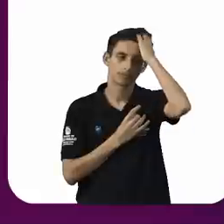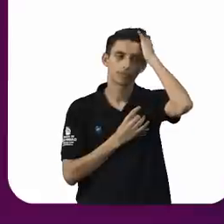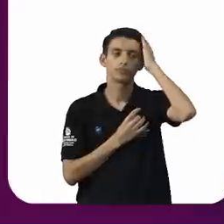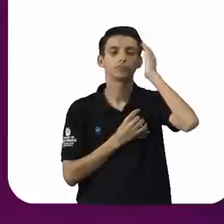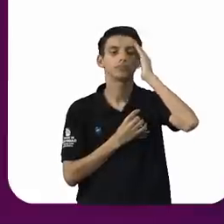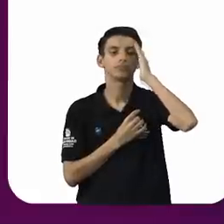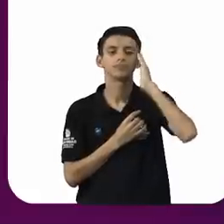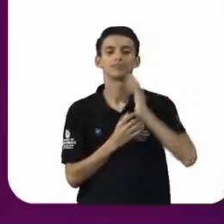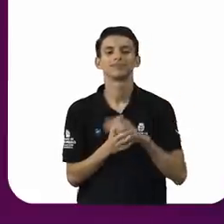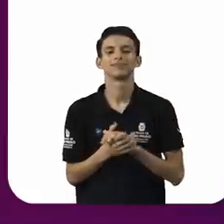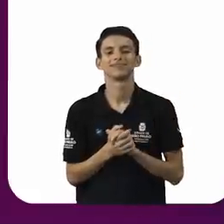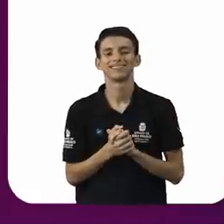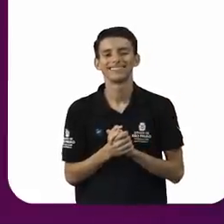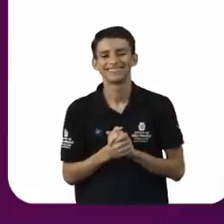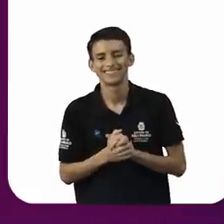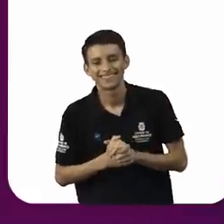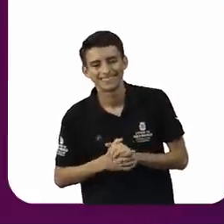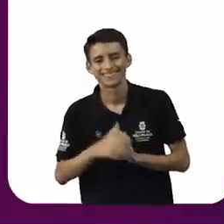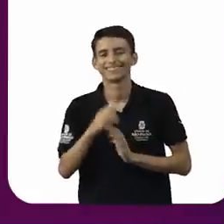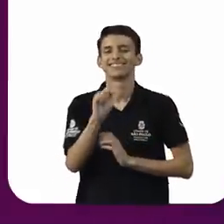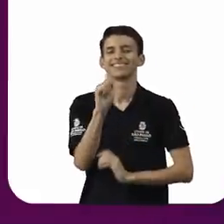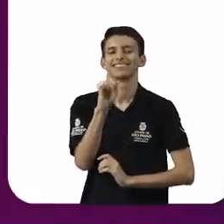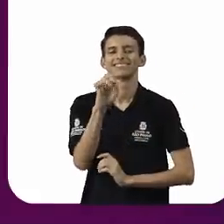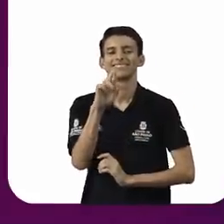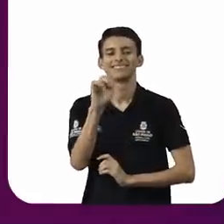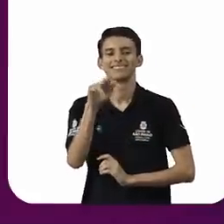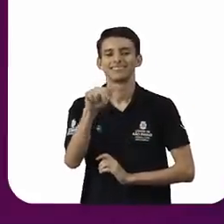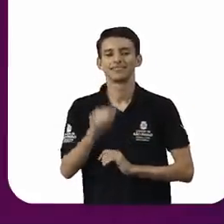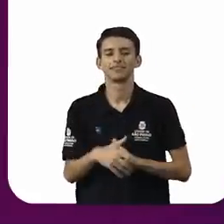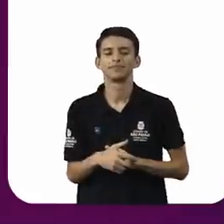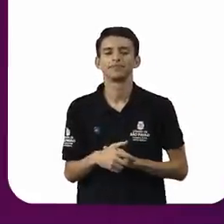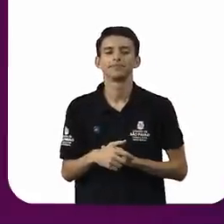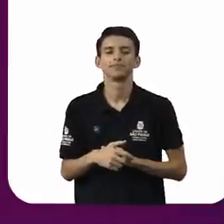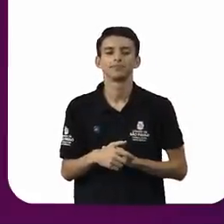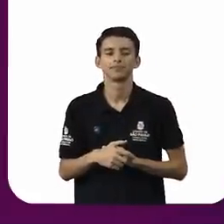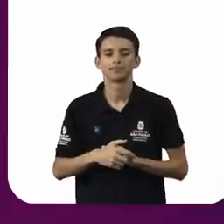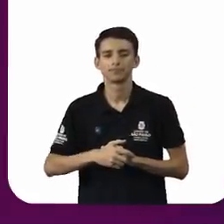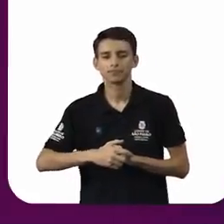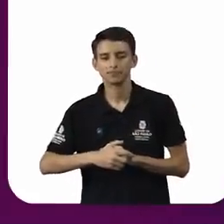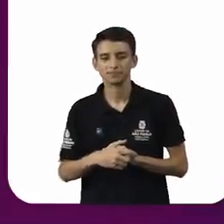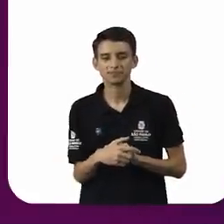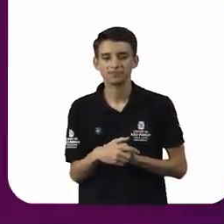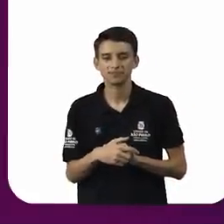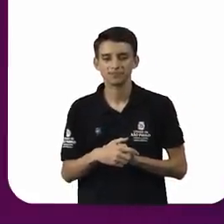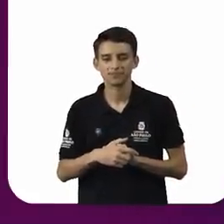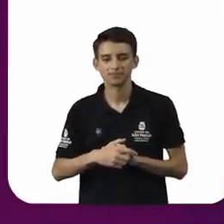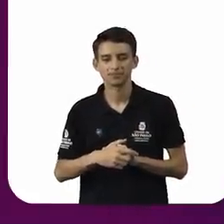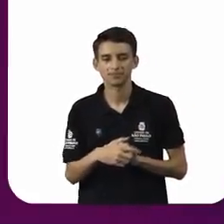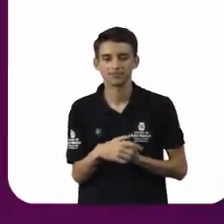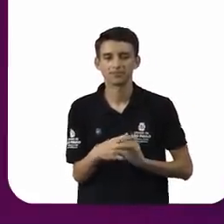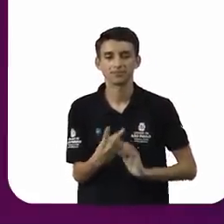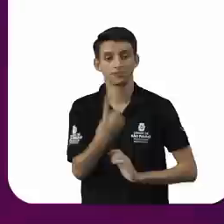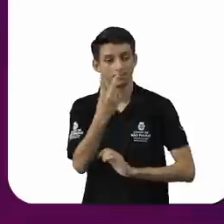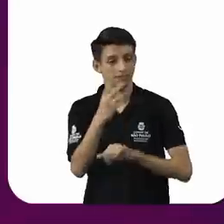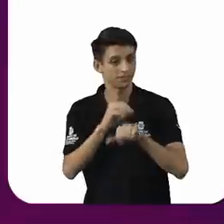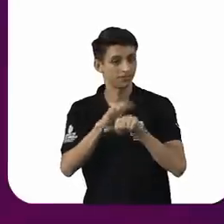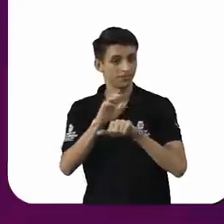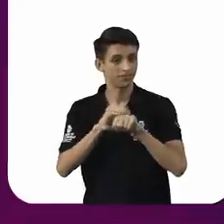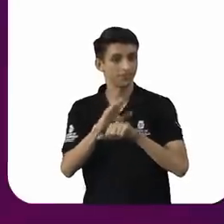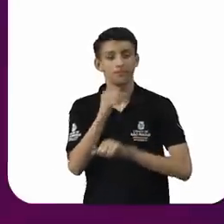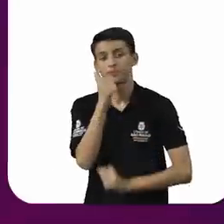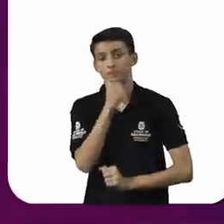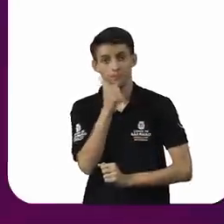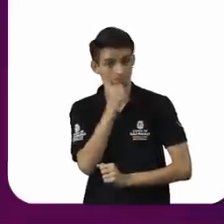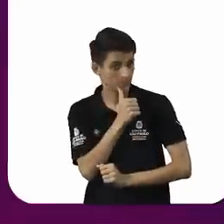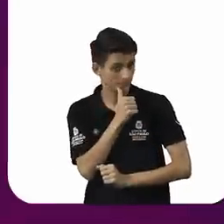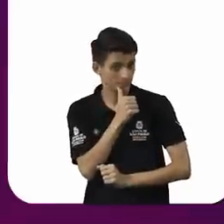considerações? Eu gostaria de fazer duas sugestões às mulheres de forma individual como